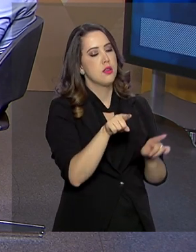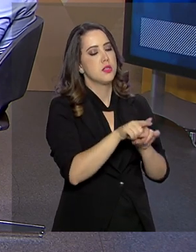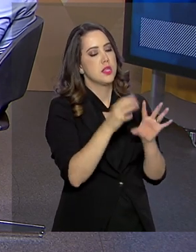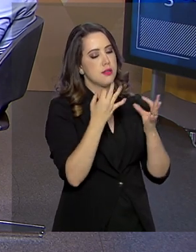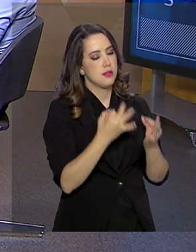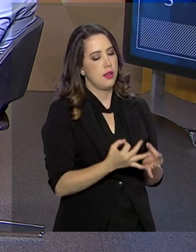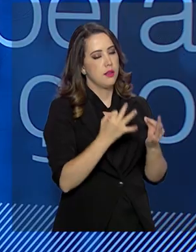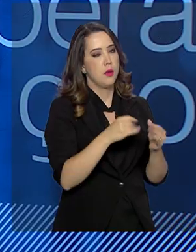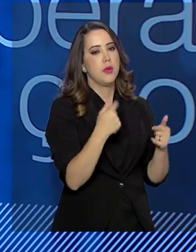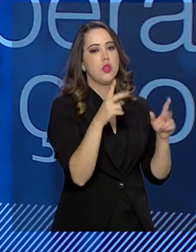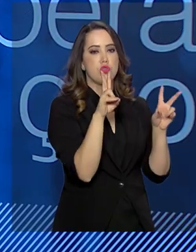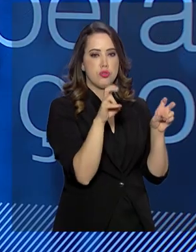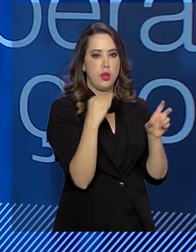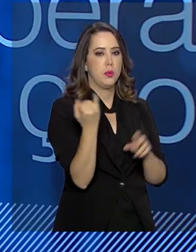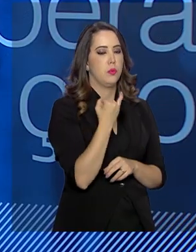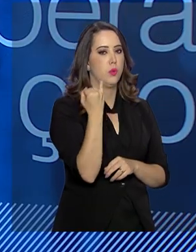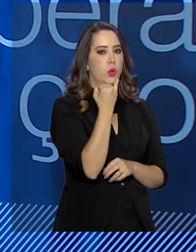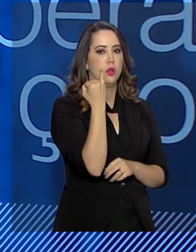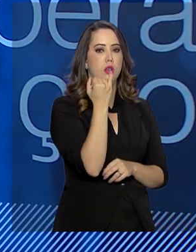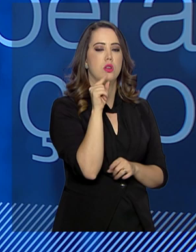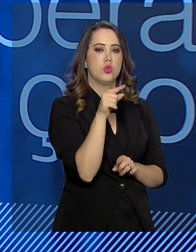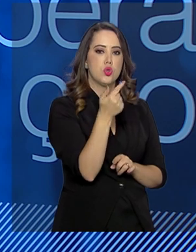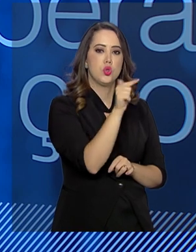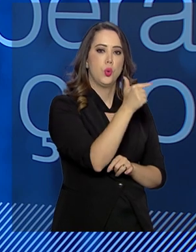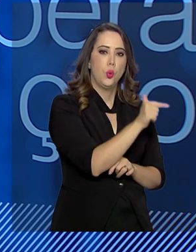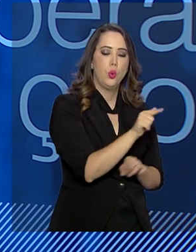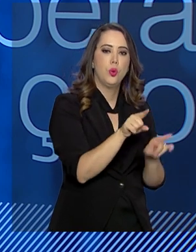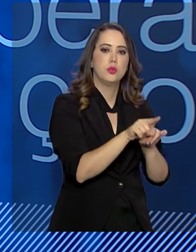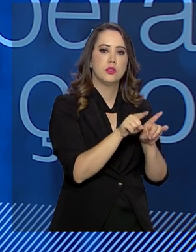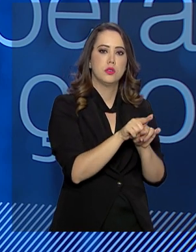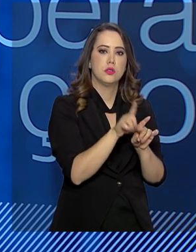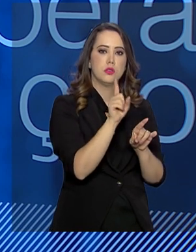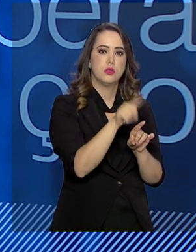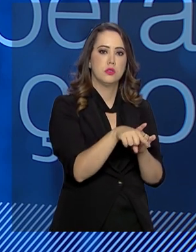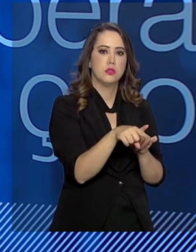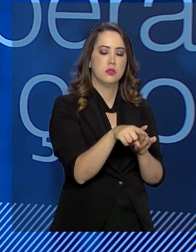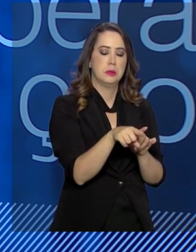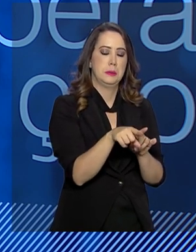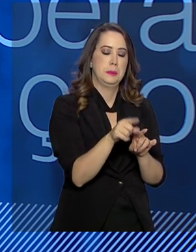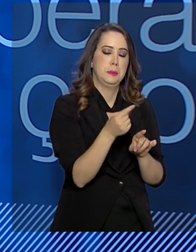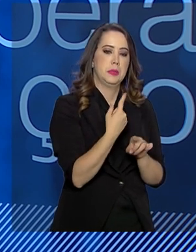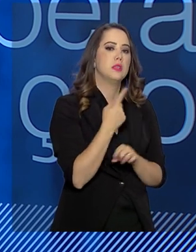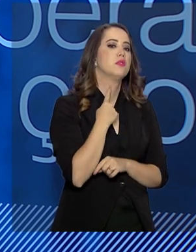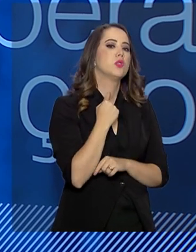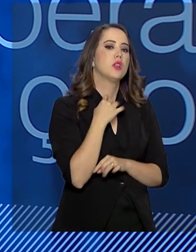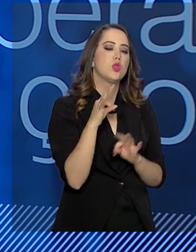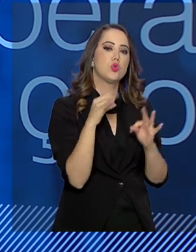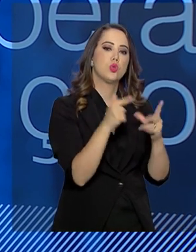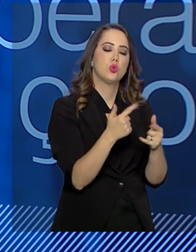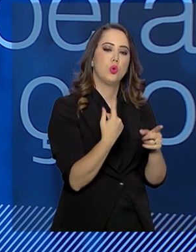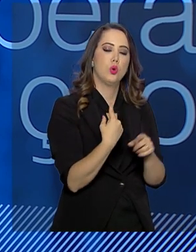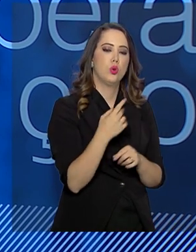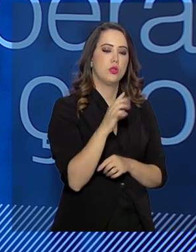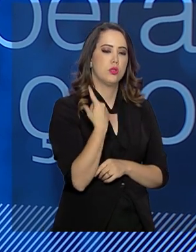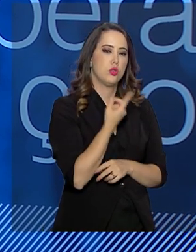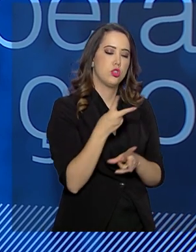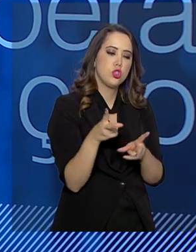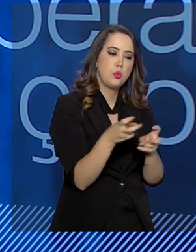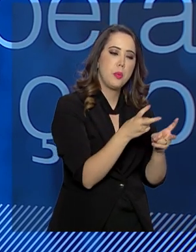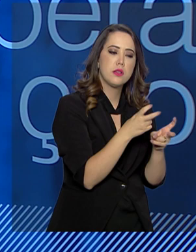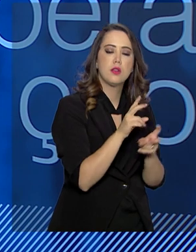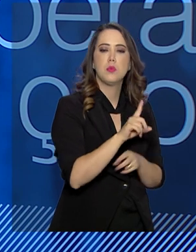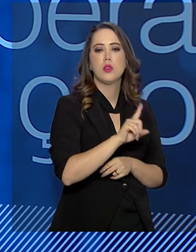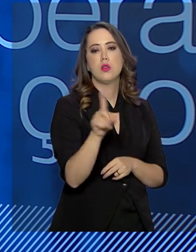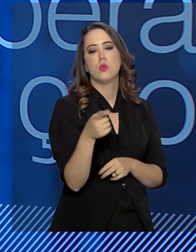tratado e outros assuntos também relacionados à integração, que é um desejo de todos, Paulo. A gente percebe que não é só uma